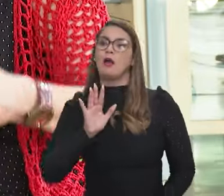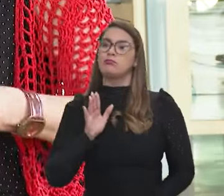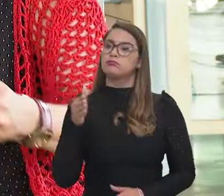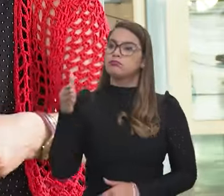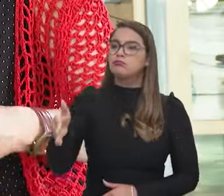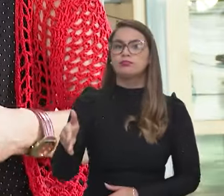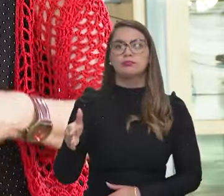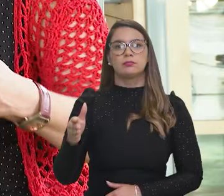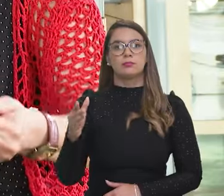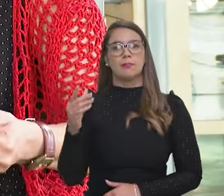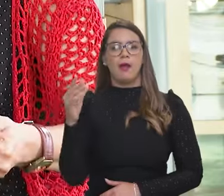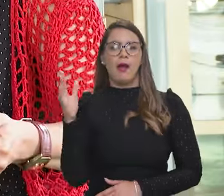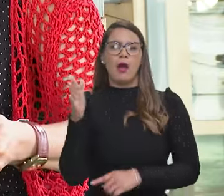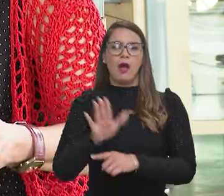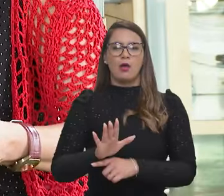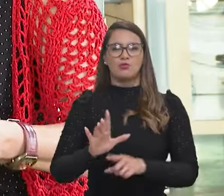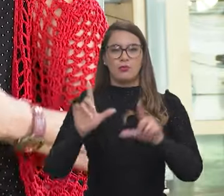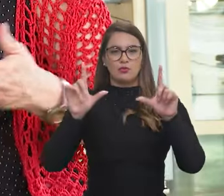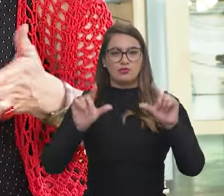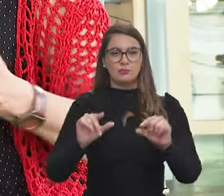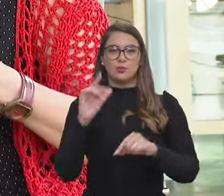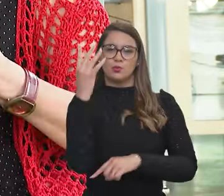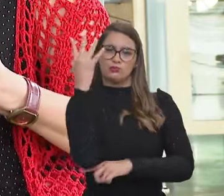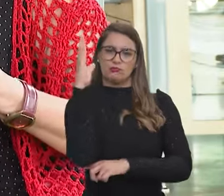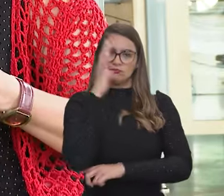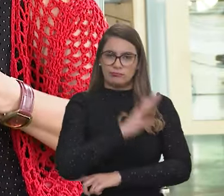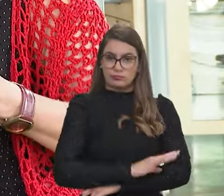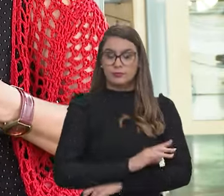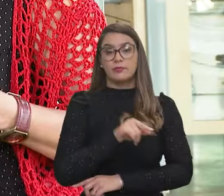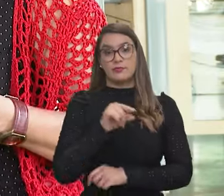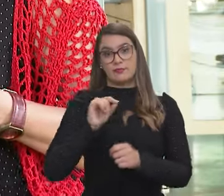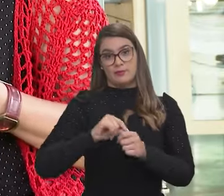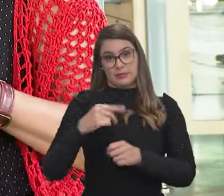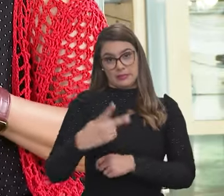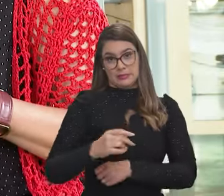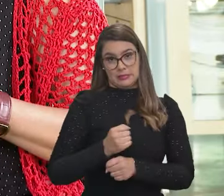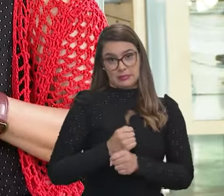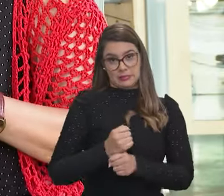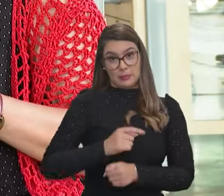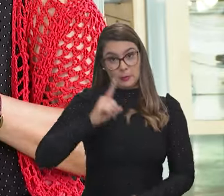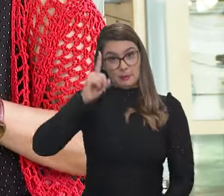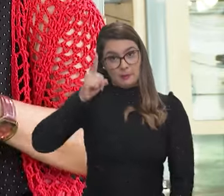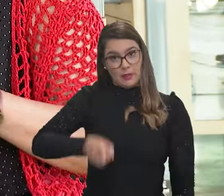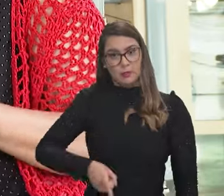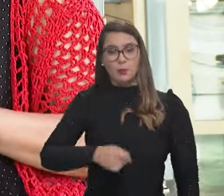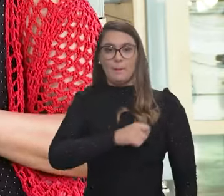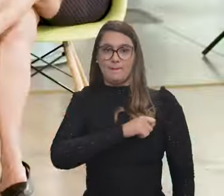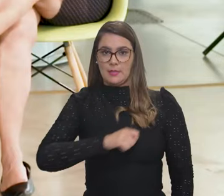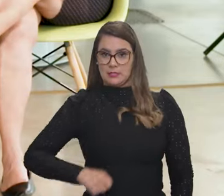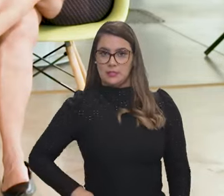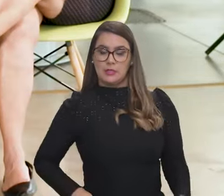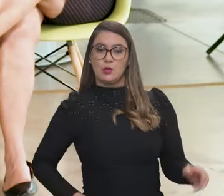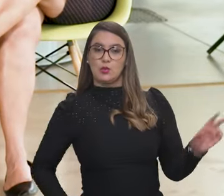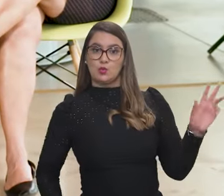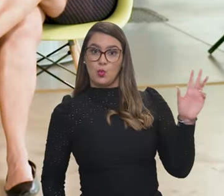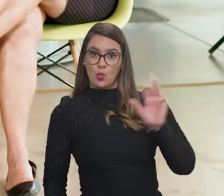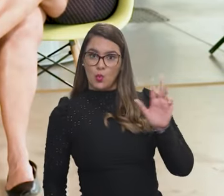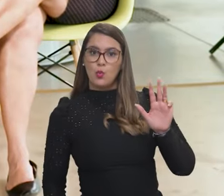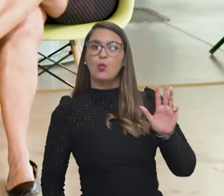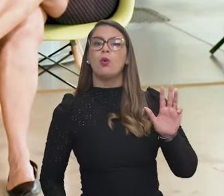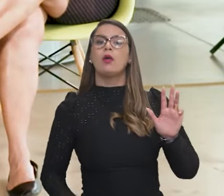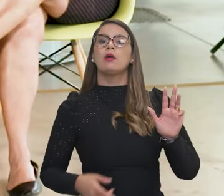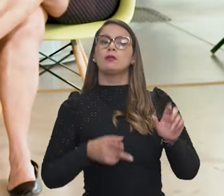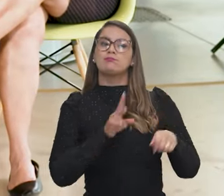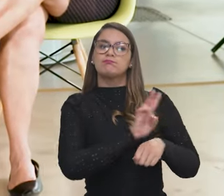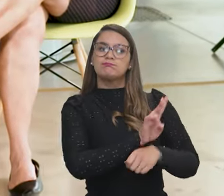atuar para diminuir o desmatamento. É isso que nós fizemos esse ano, numa determinação do presidente Lula, de